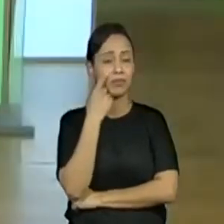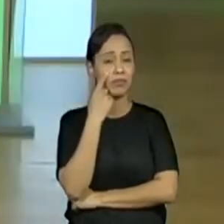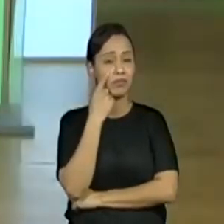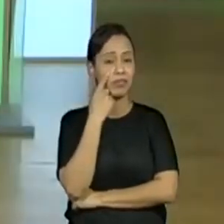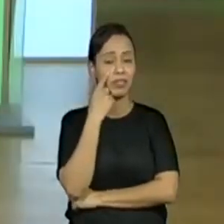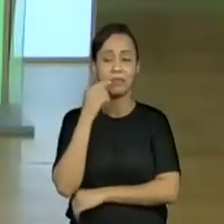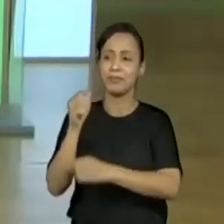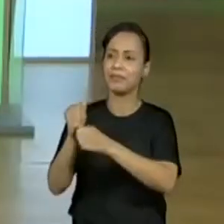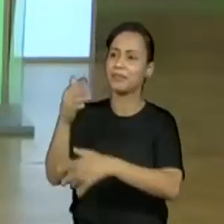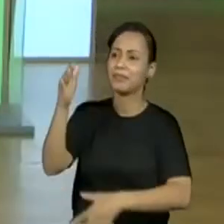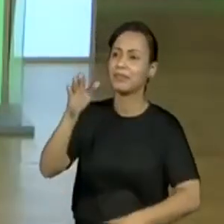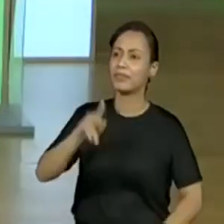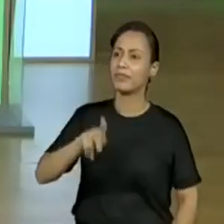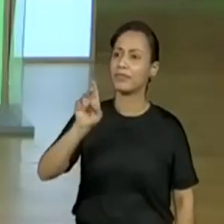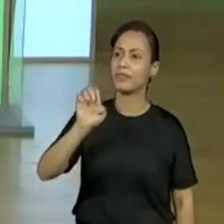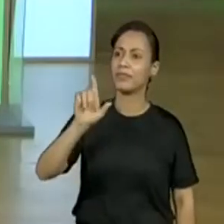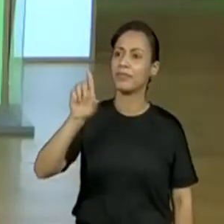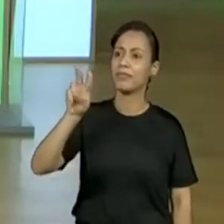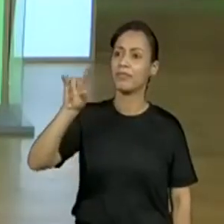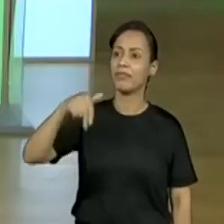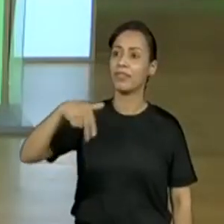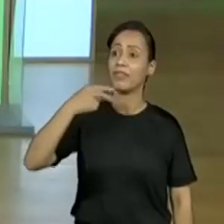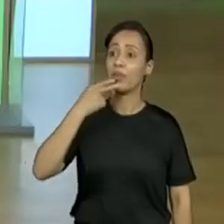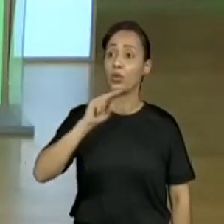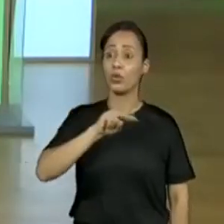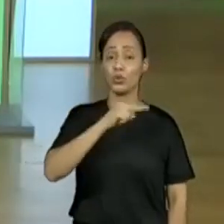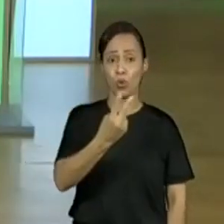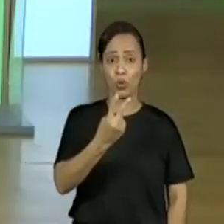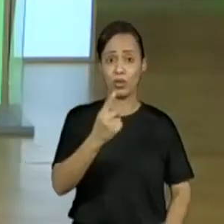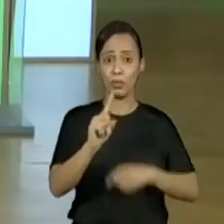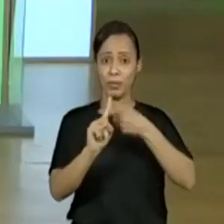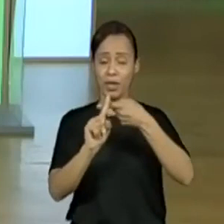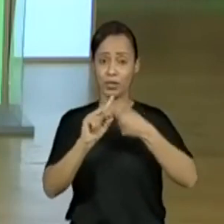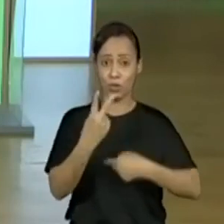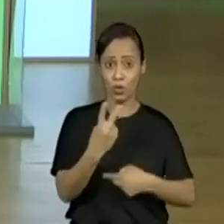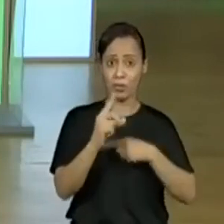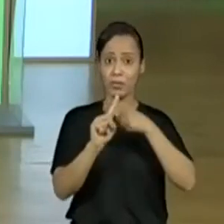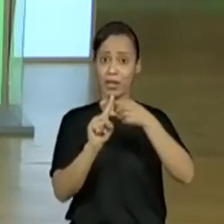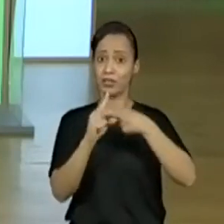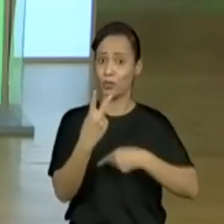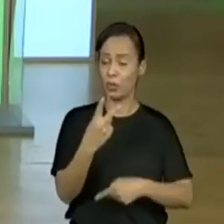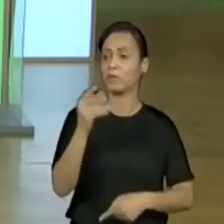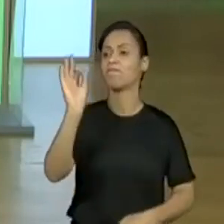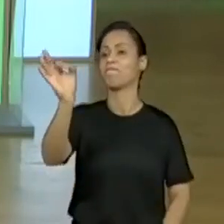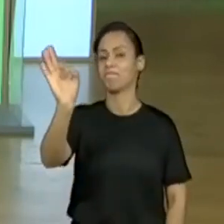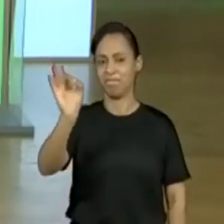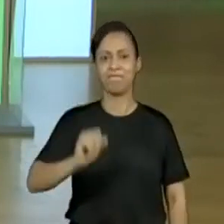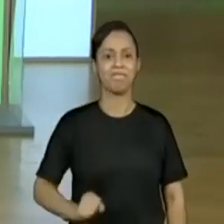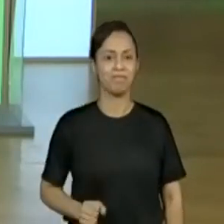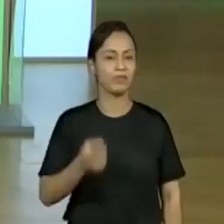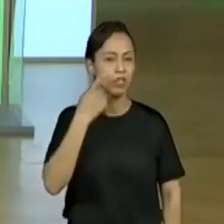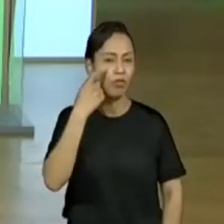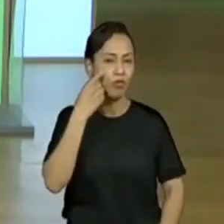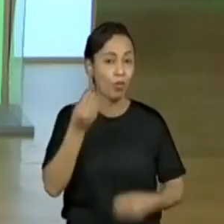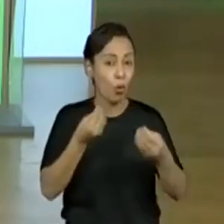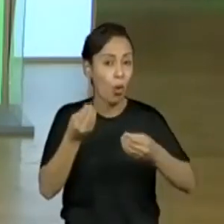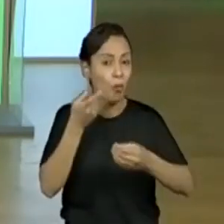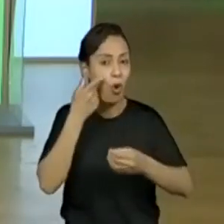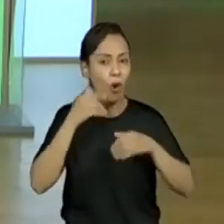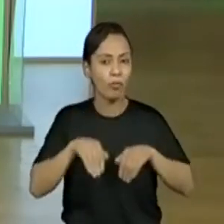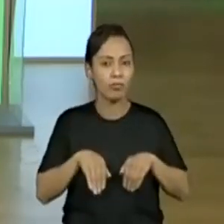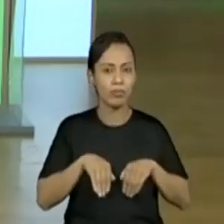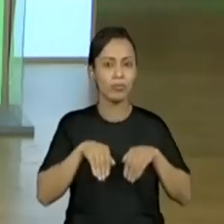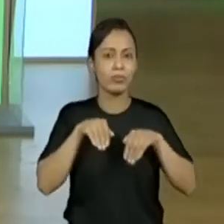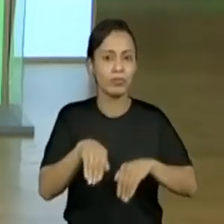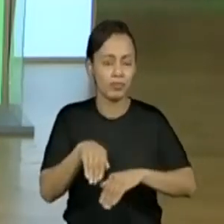havia colocado, não é? De 2 em 2. Então, seria o 4 mais 2. Vamos ver o salto desse canguru para a gente confirmar isso,